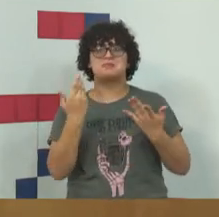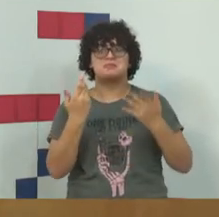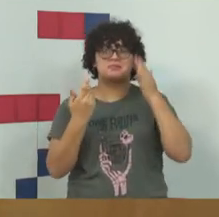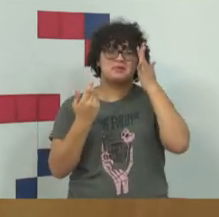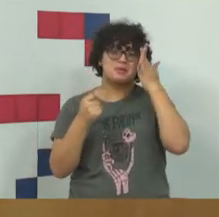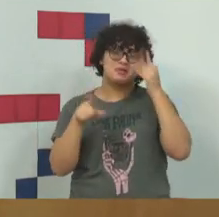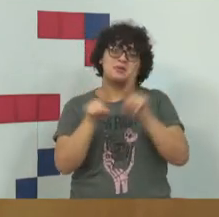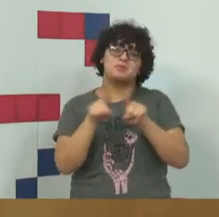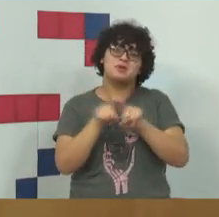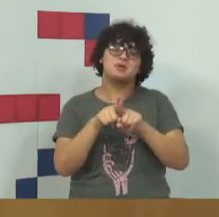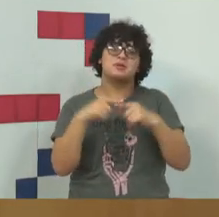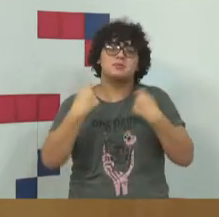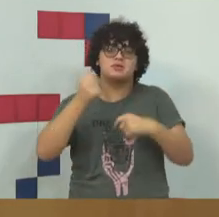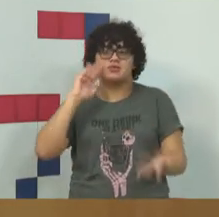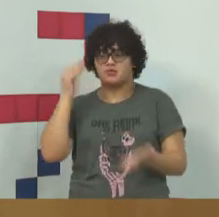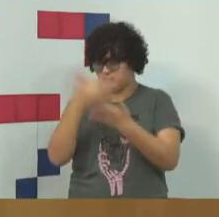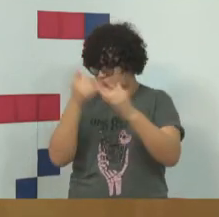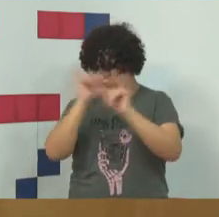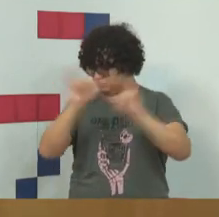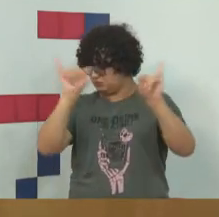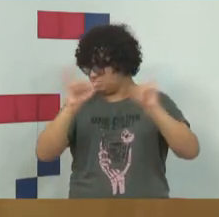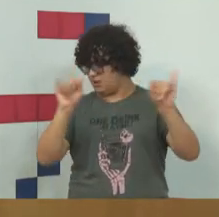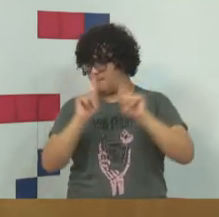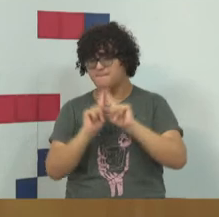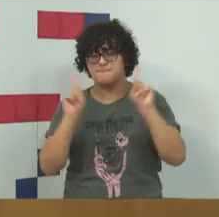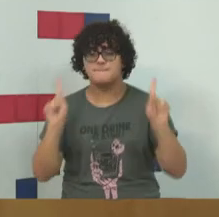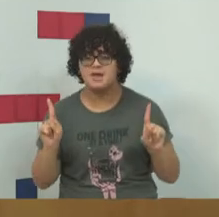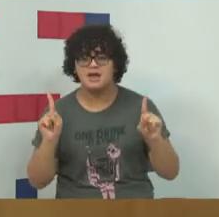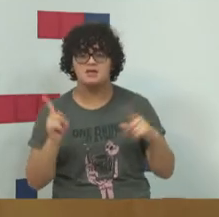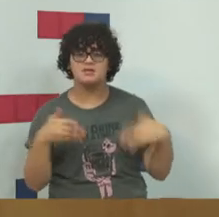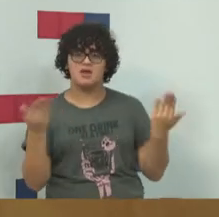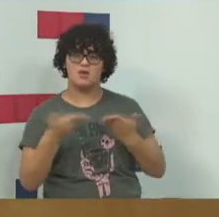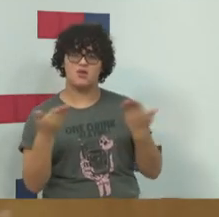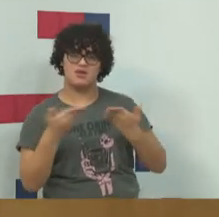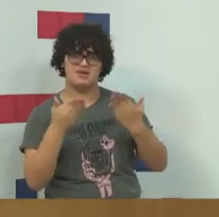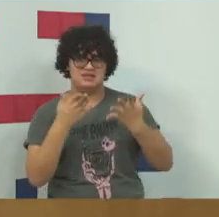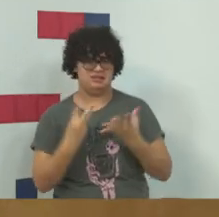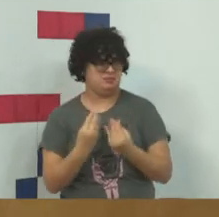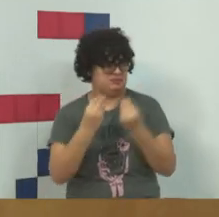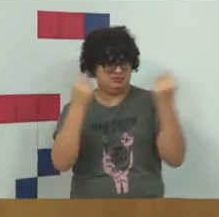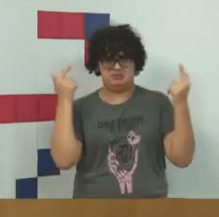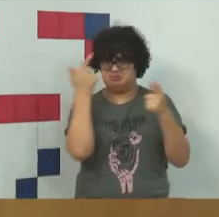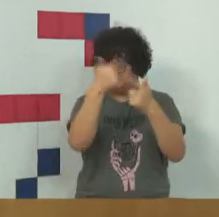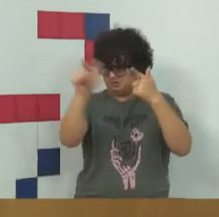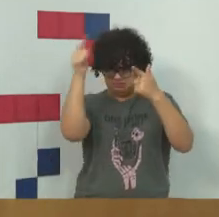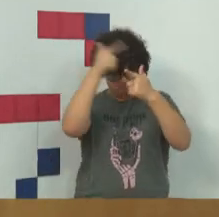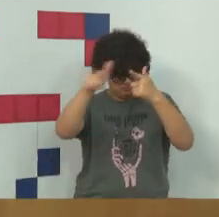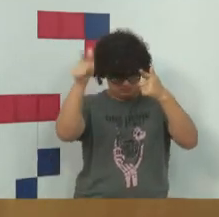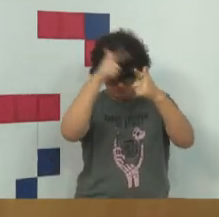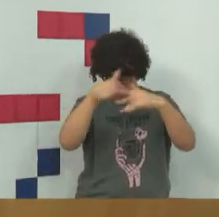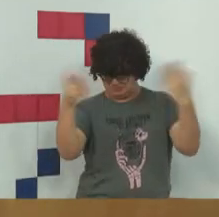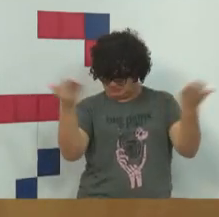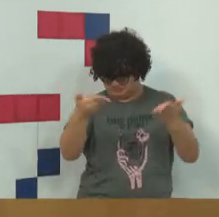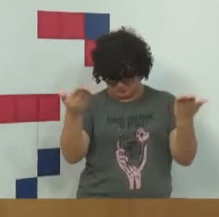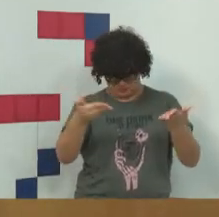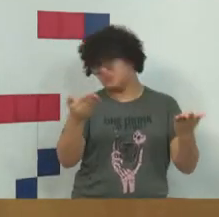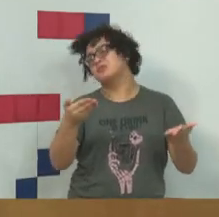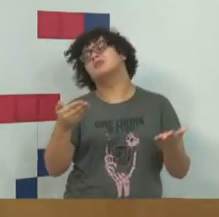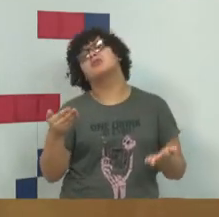e também confiar em notícias, mas, diante de tanta balbúrdia que se criou em torno das fake news,